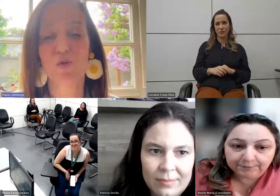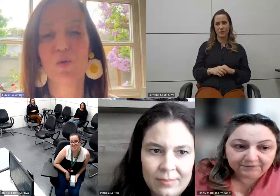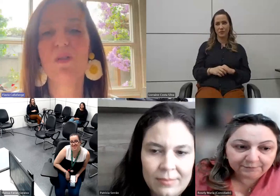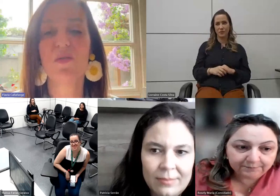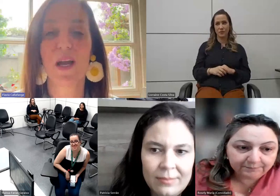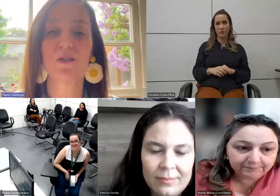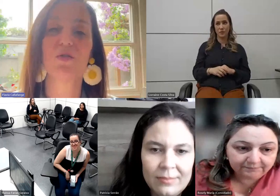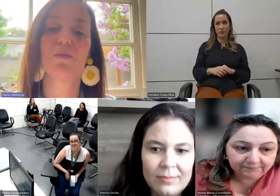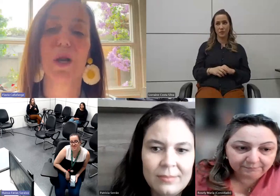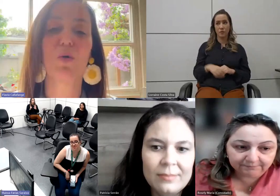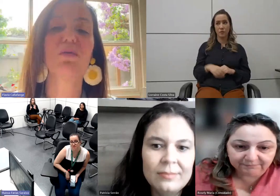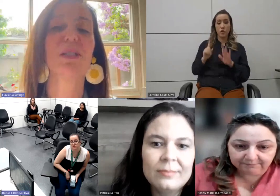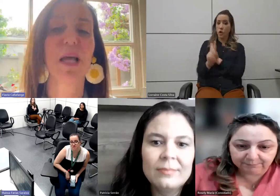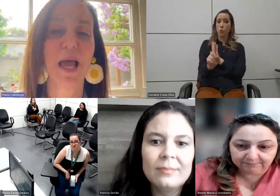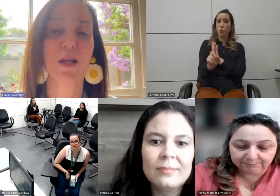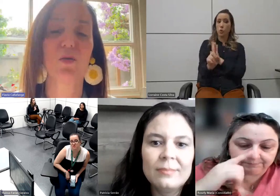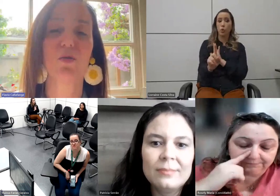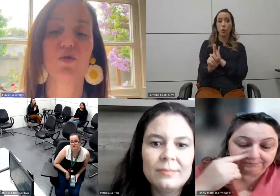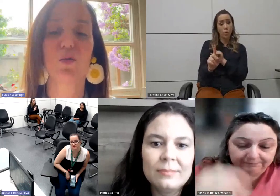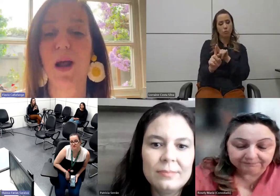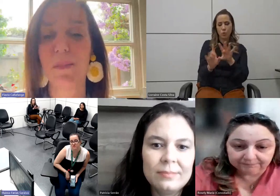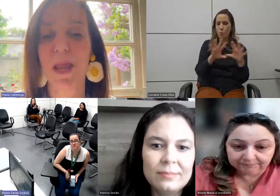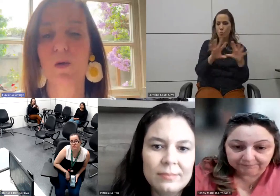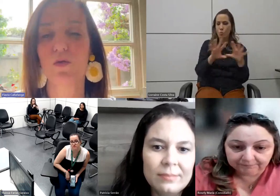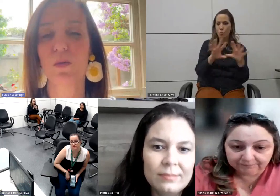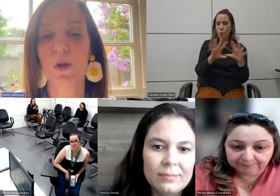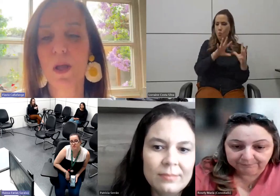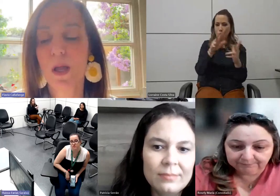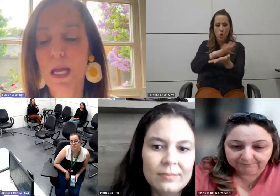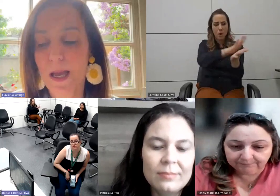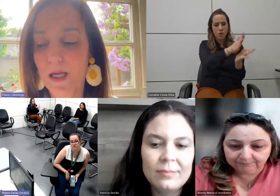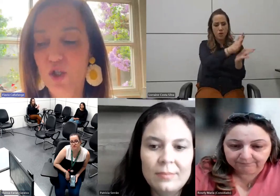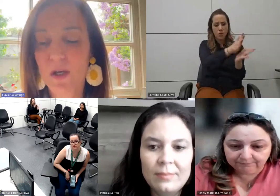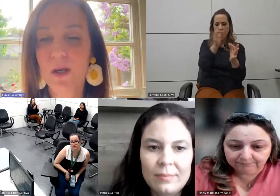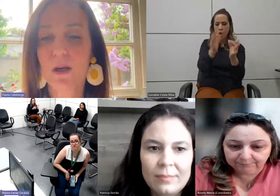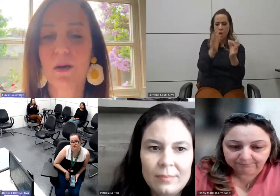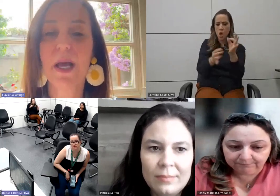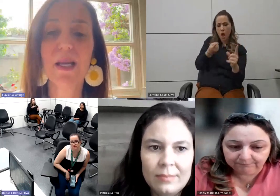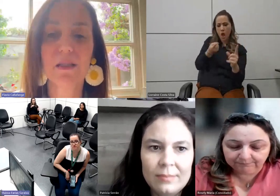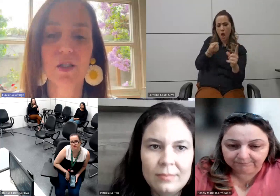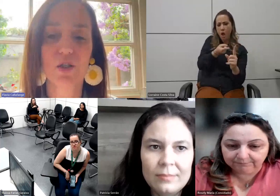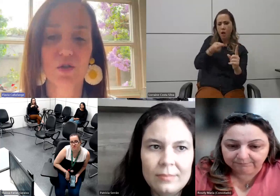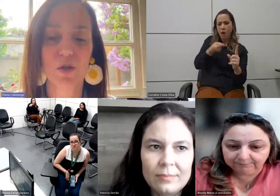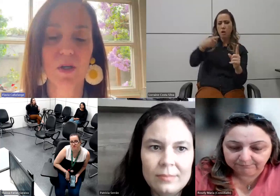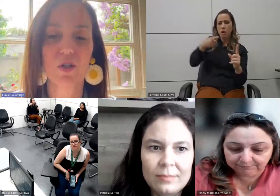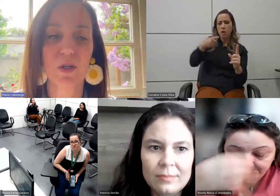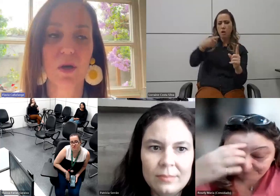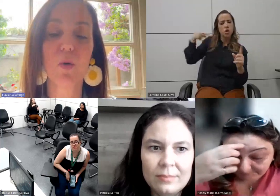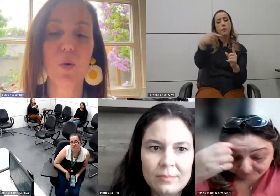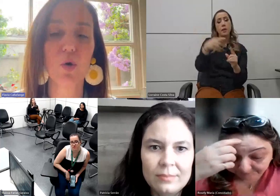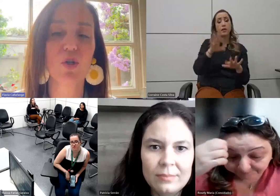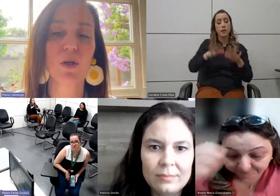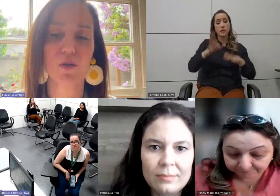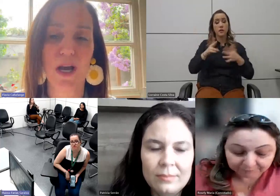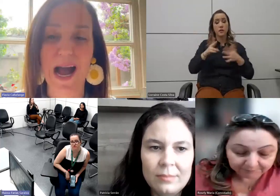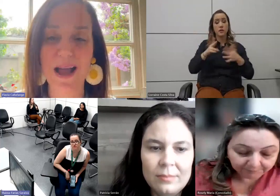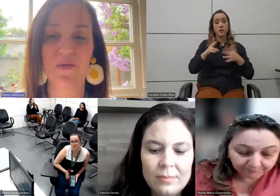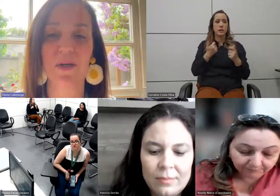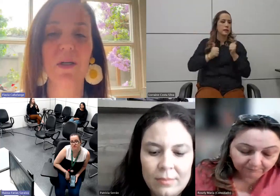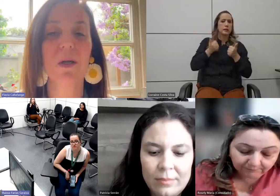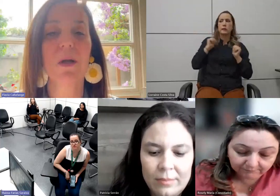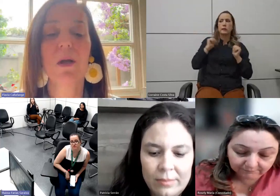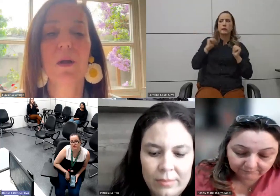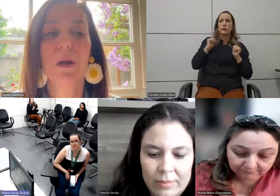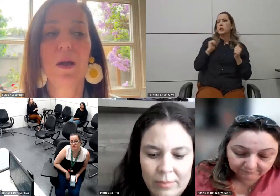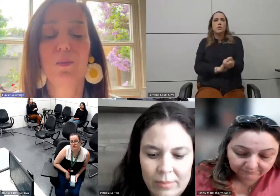inserida no universo do preconceito, do julgamento. Ela tinha crises de angústia, de